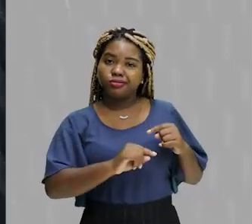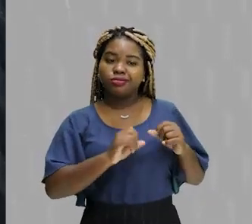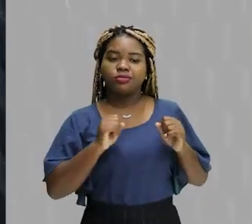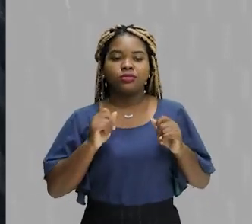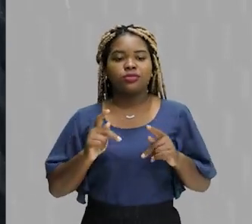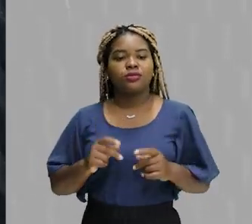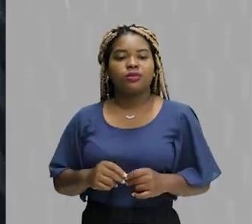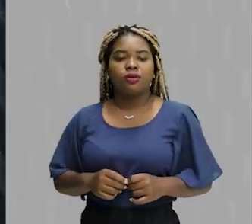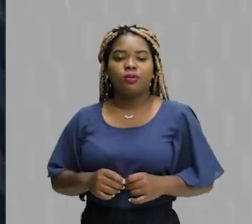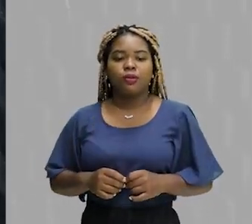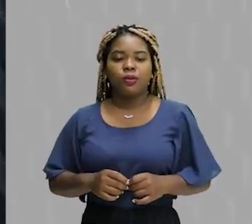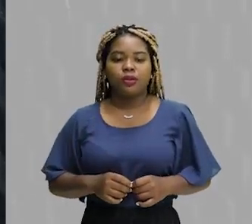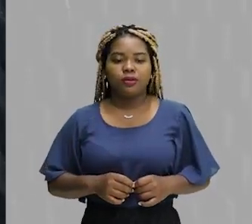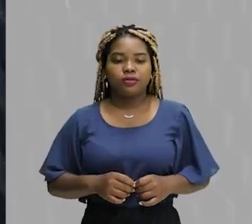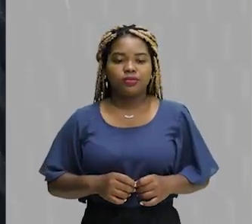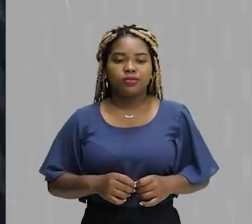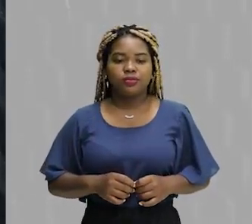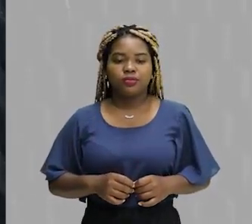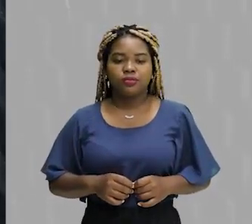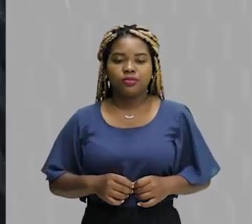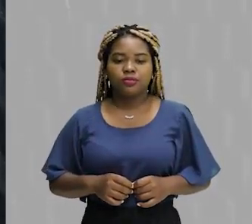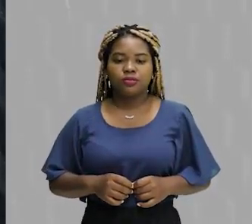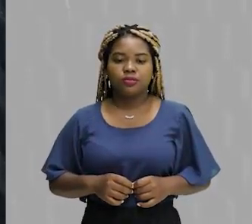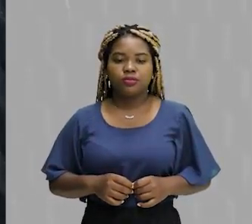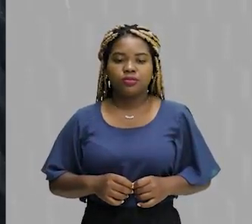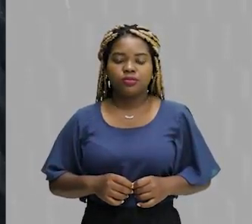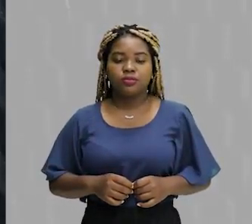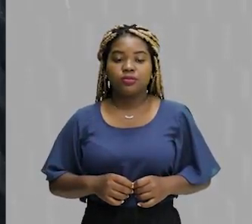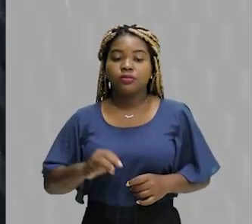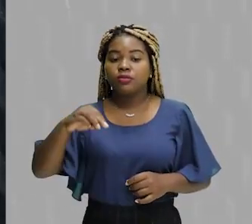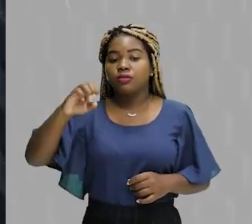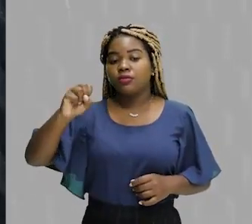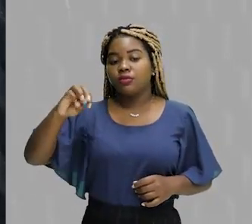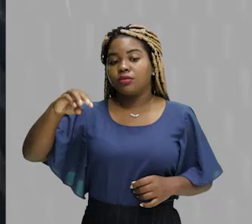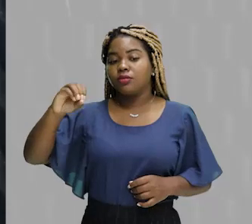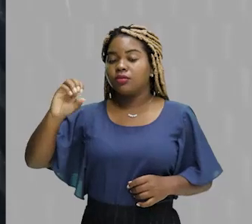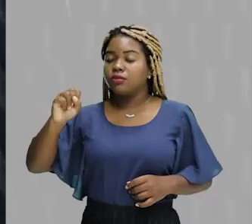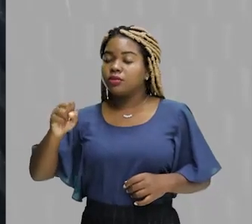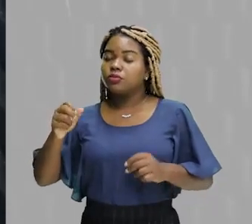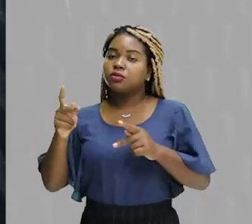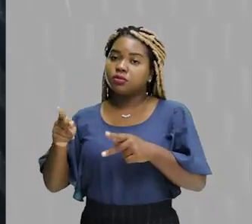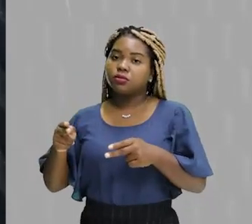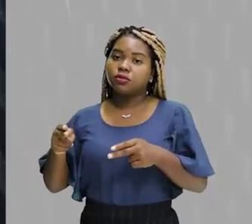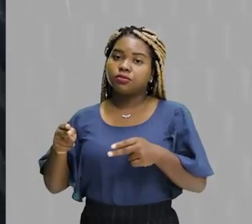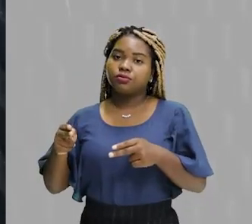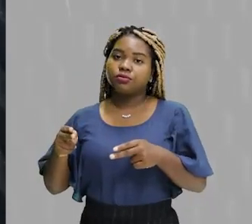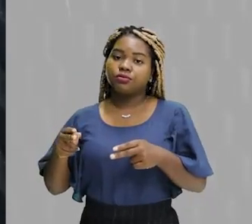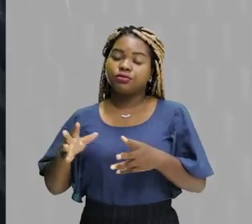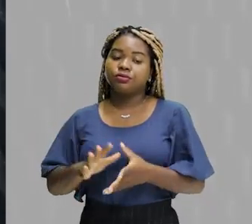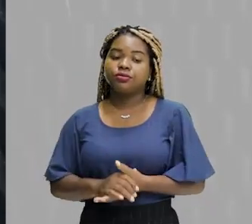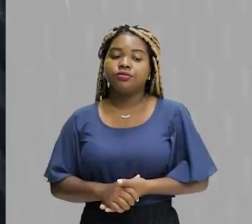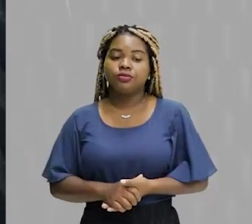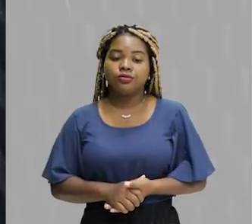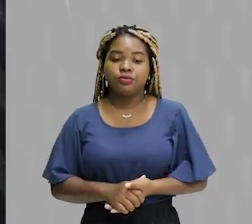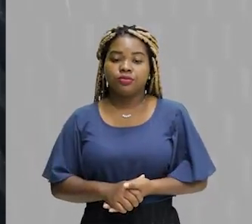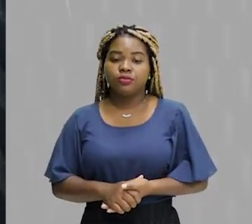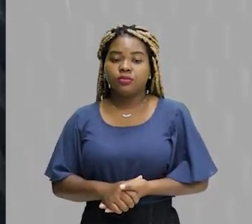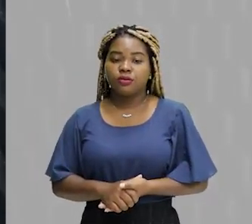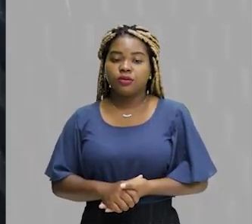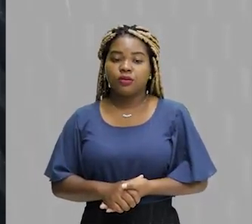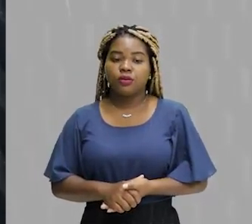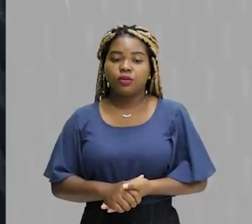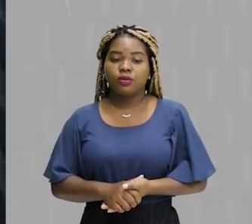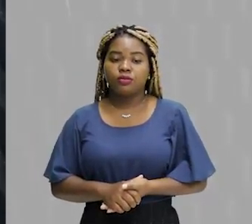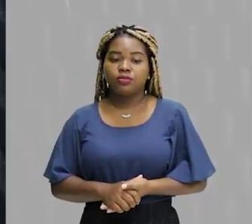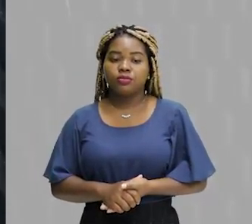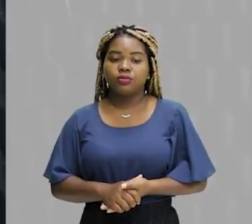E aí o mesmo, até como está na mesma terminologia, ou seja, termina, está trazendo um termo que é o mesmo da letra